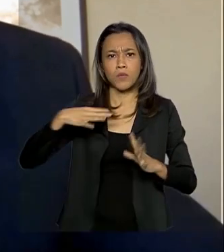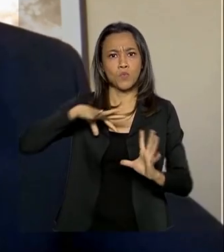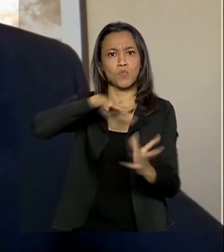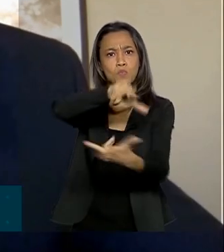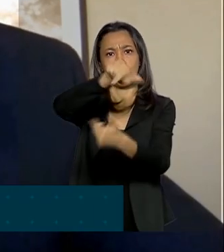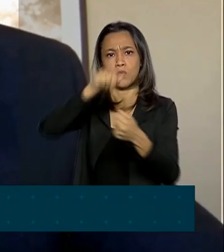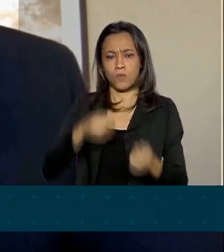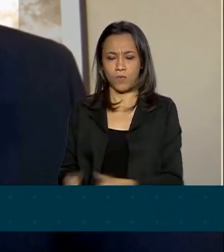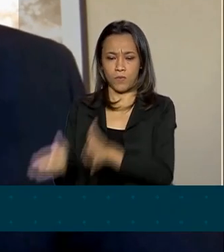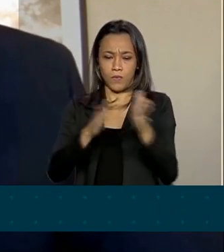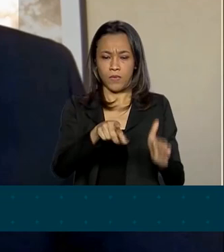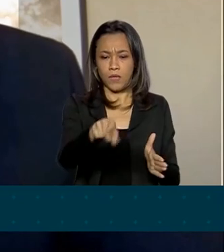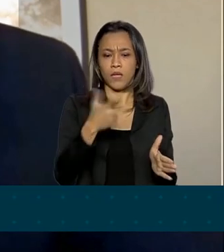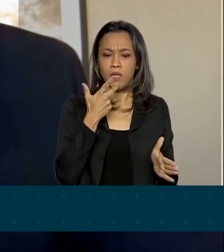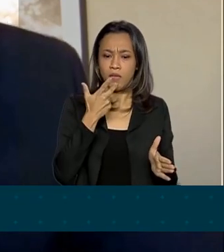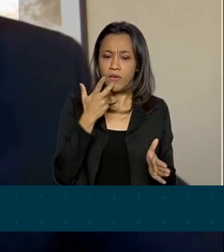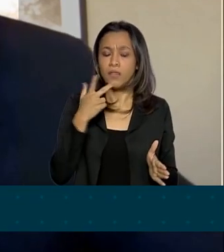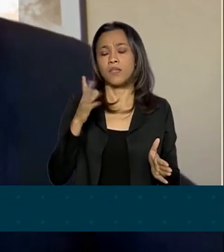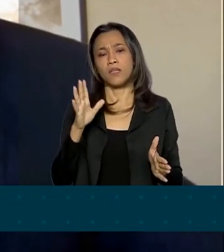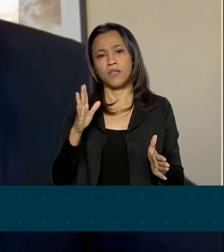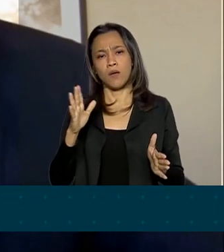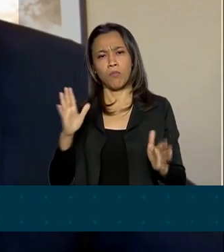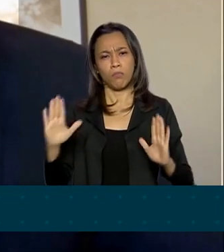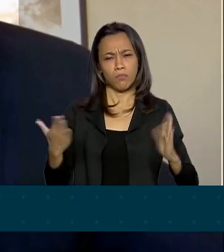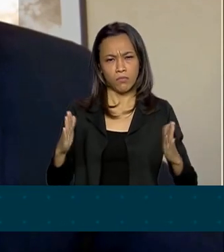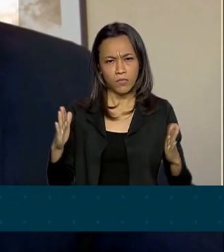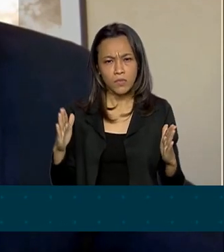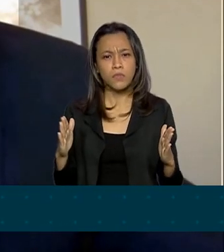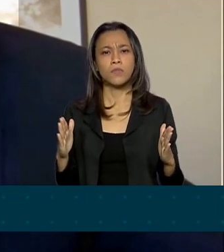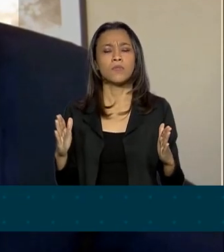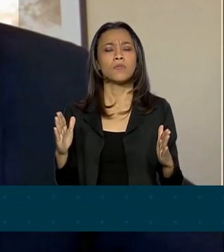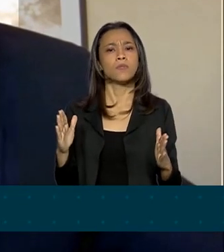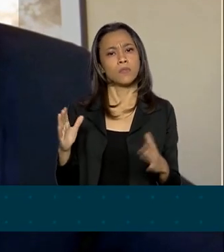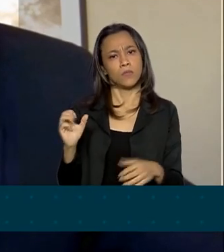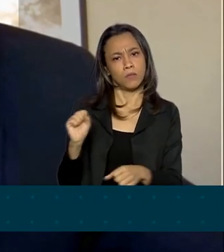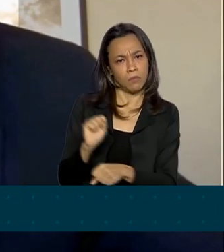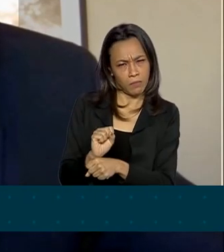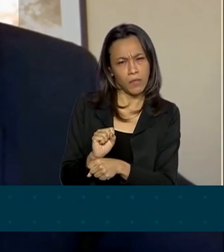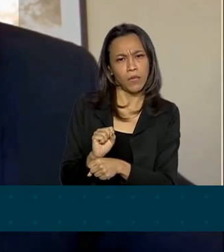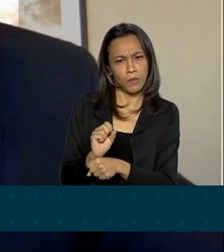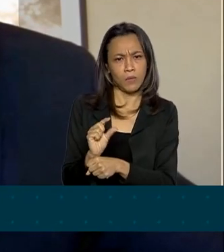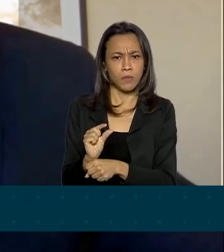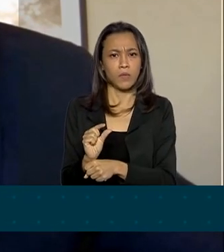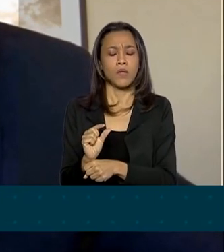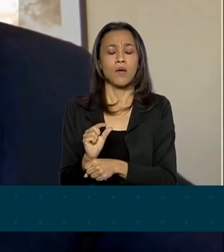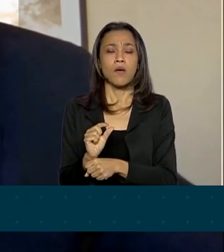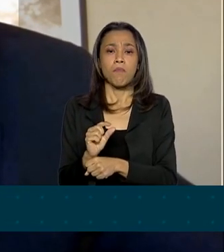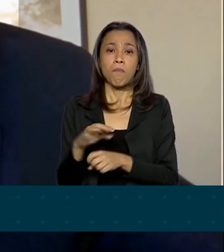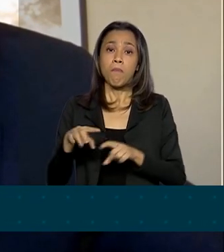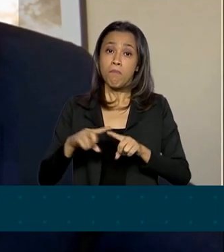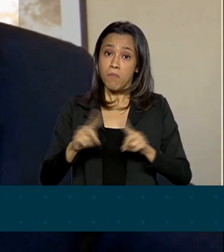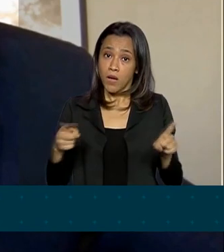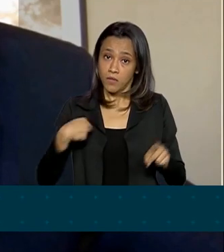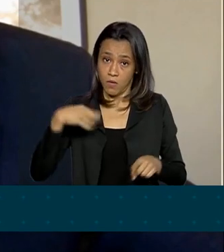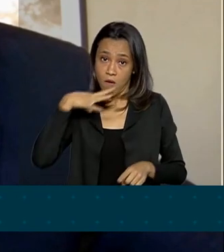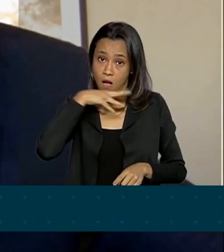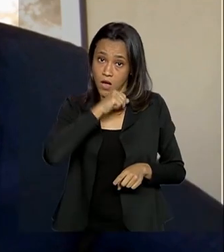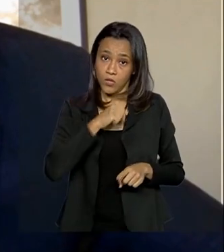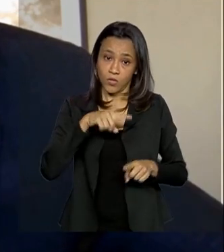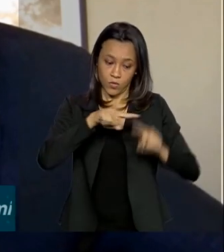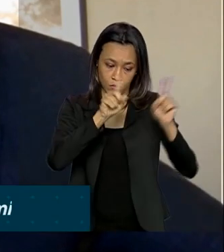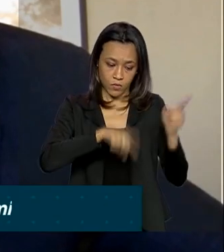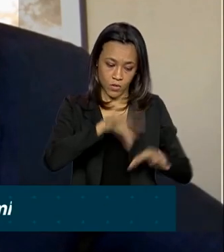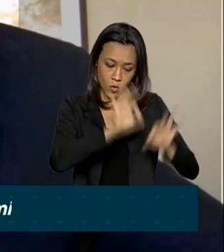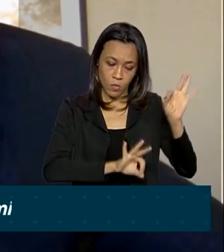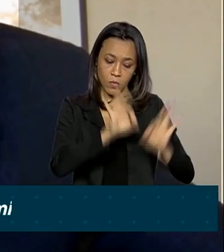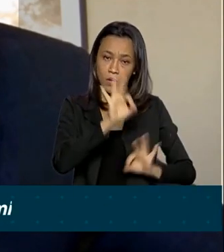toda aí, obviamente, dá um momento de parada, mas eu acho que o plano brasileiro aqui, as oportunidades que